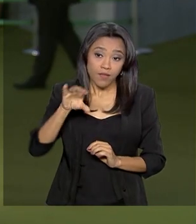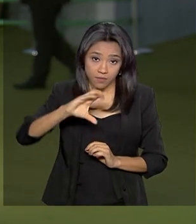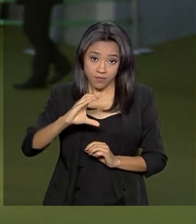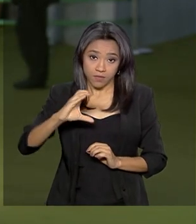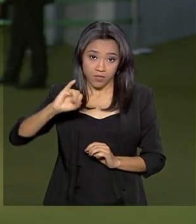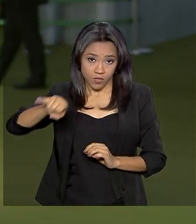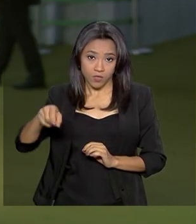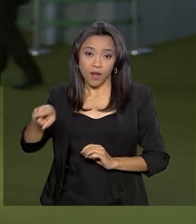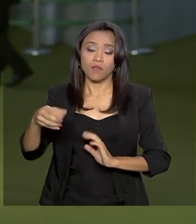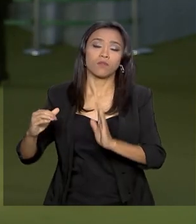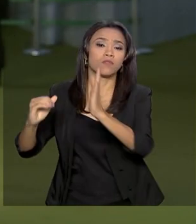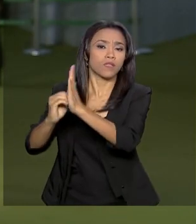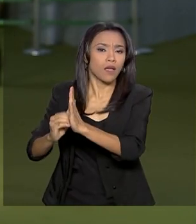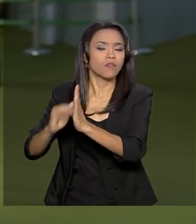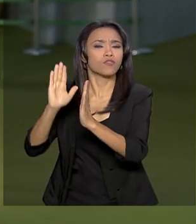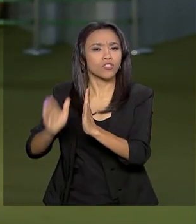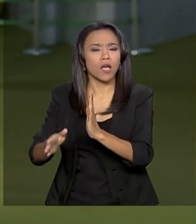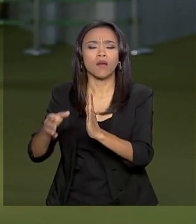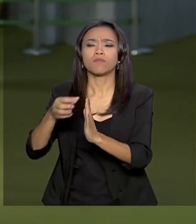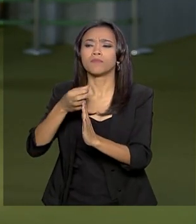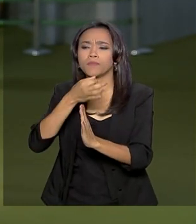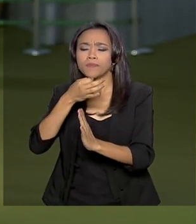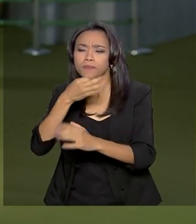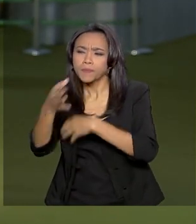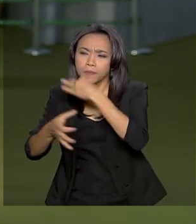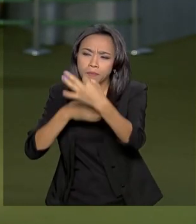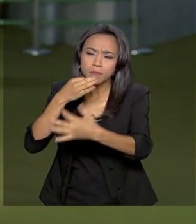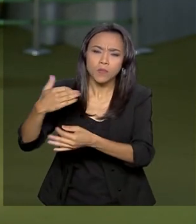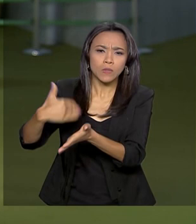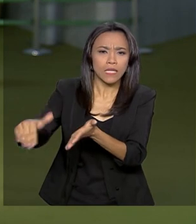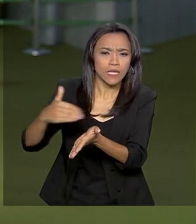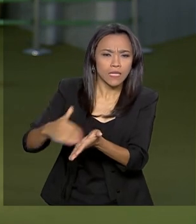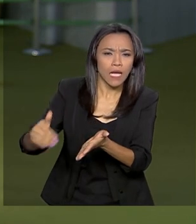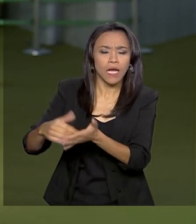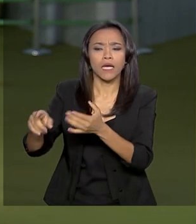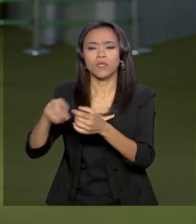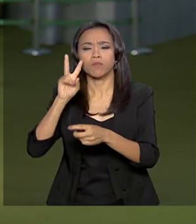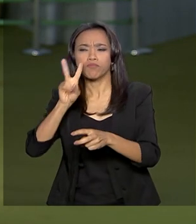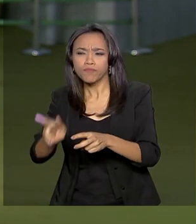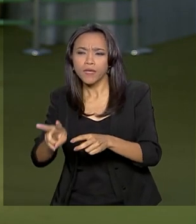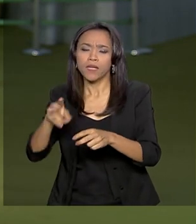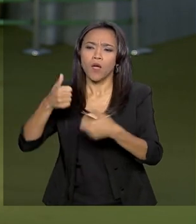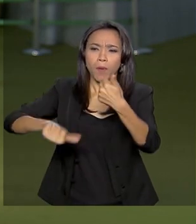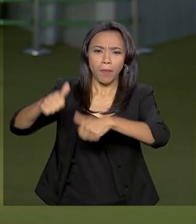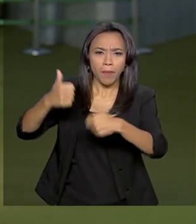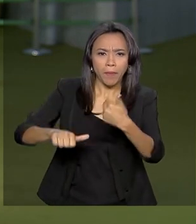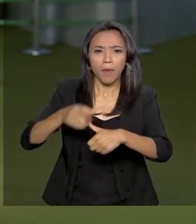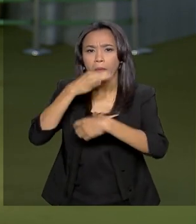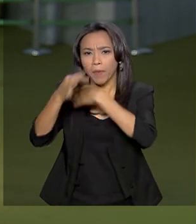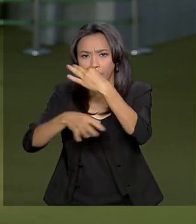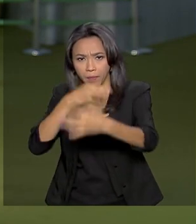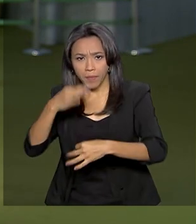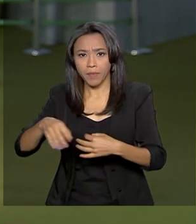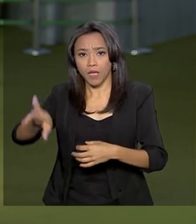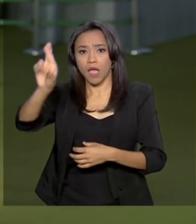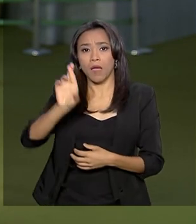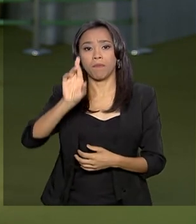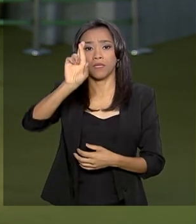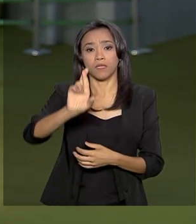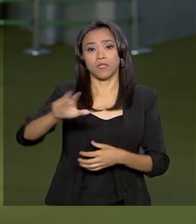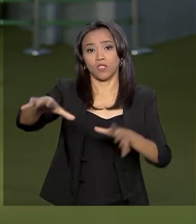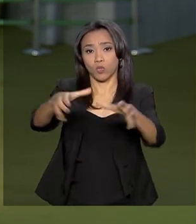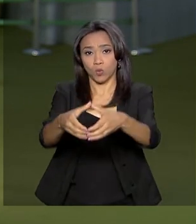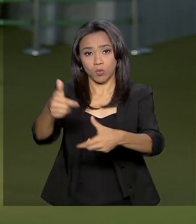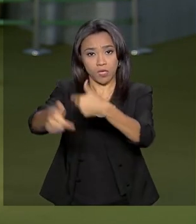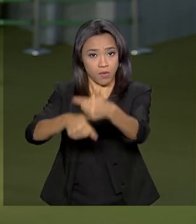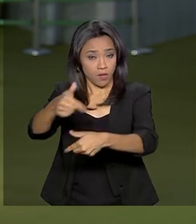novamente o secretário especial da Previdência, Rogério Marinho, além de especialistas e também representantes dos trabalhadores. Amanhã, a